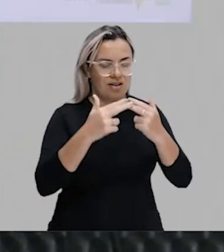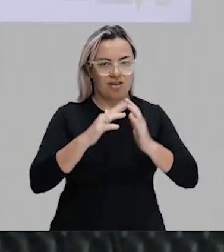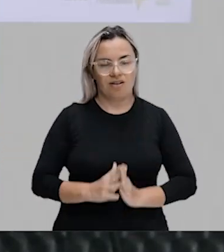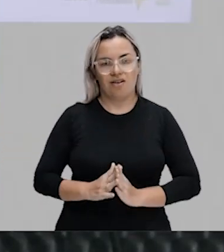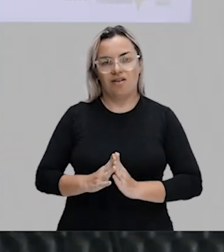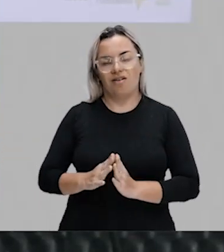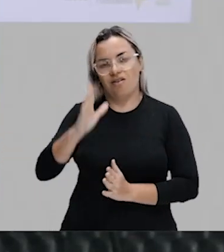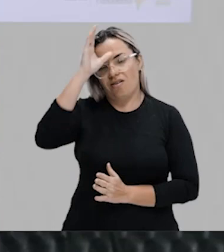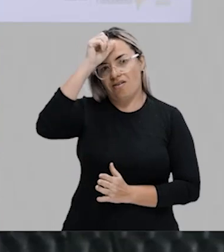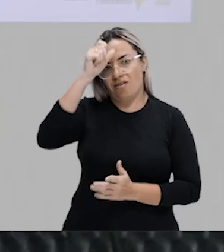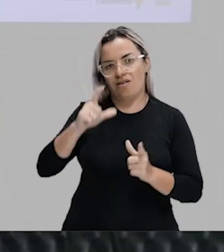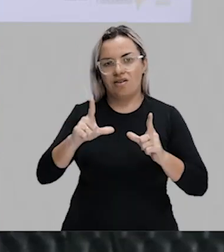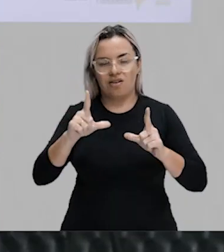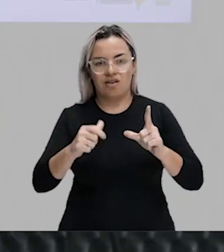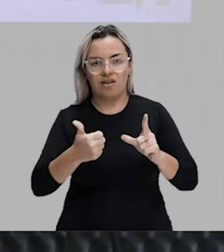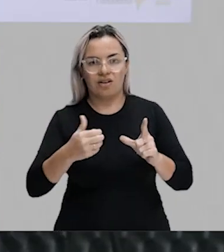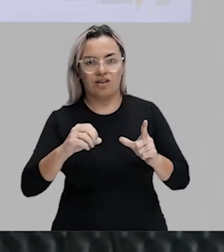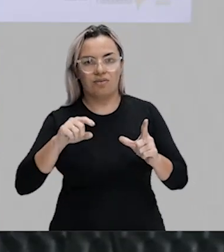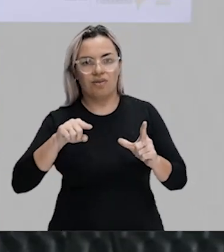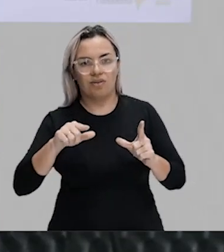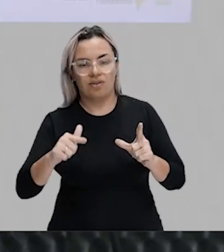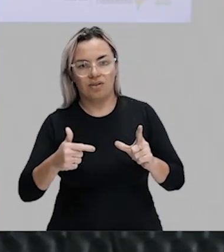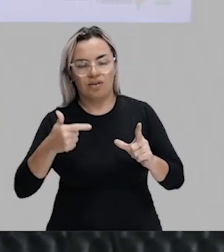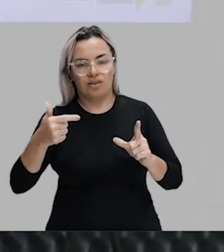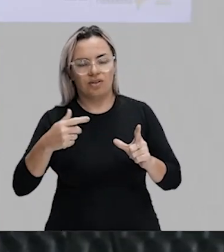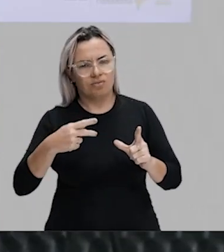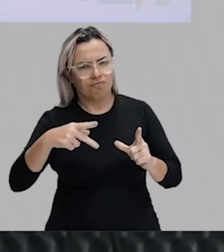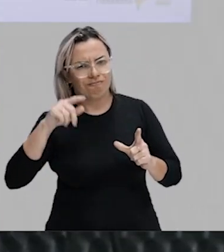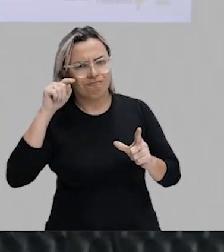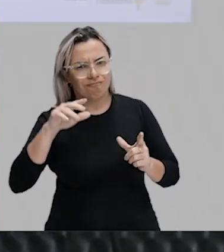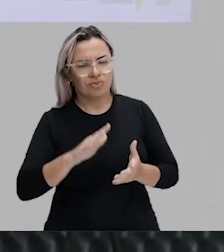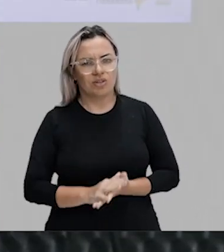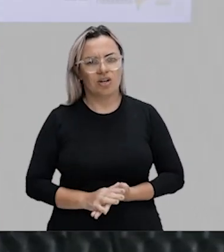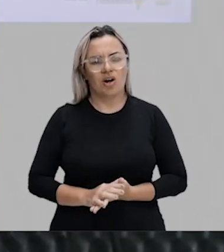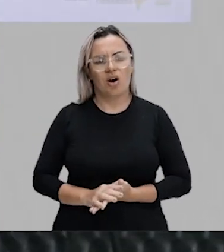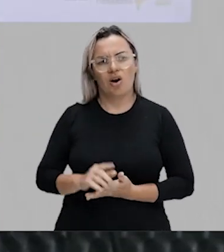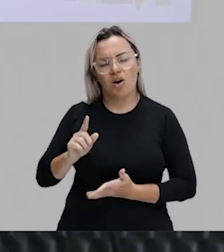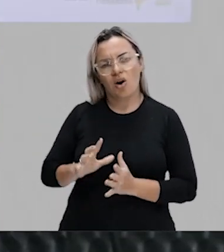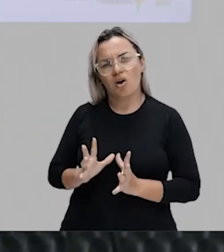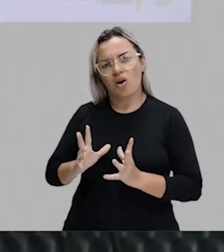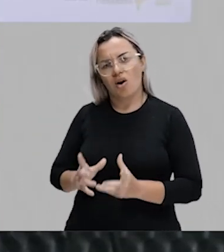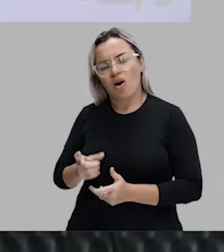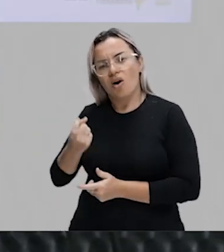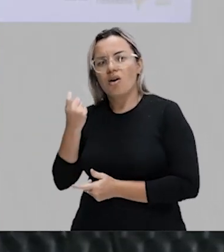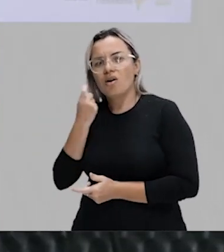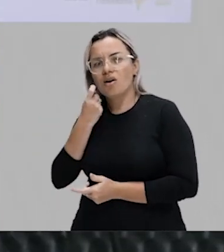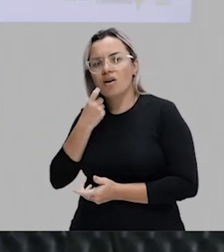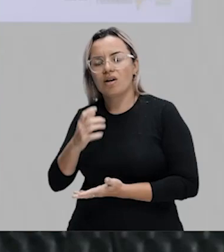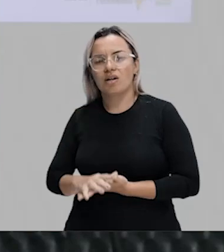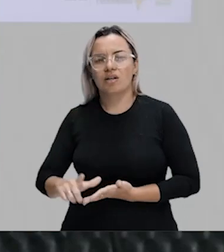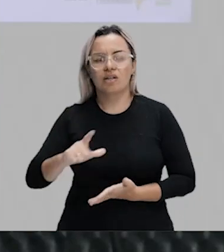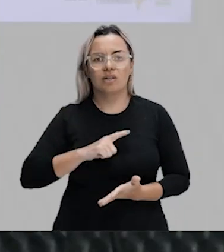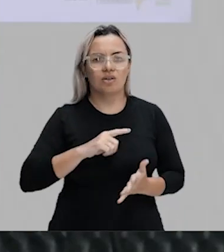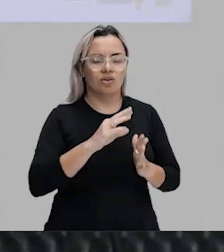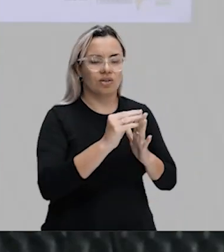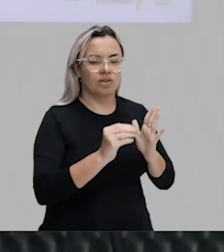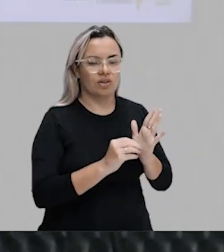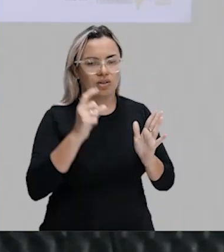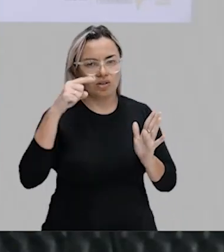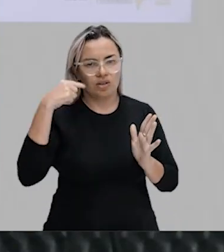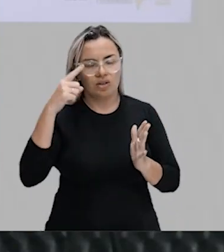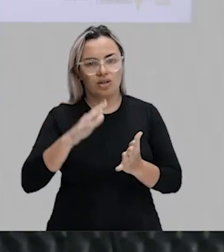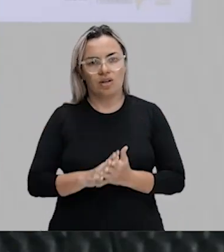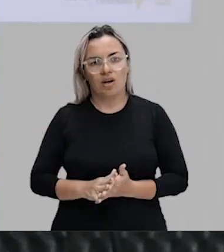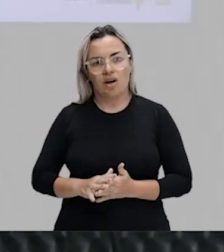canal 10.2 para vocês. Toda sexta-feira tem aula de espanhol. Segue a gente lá no Instagram, arroba a